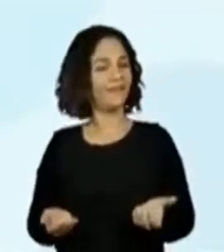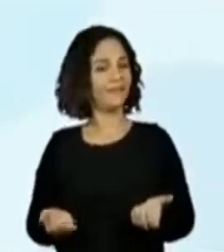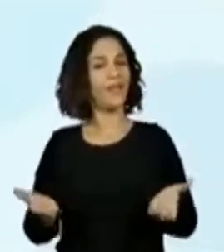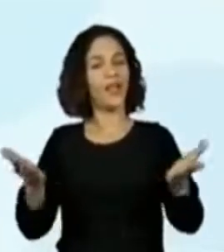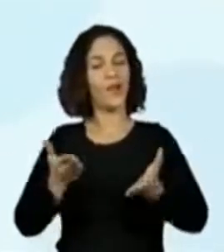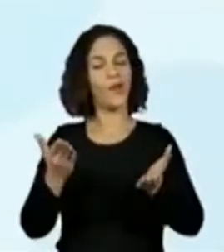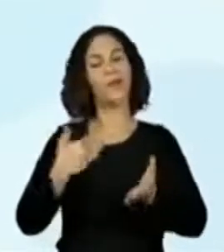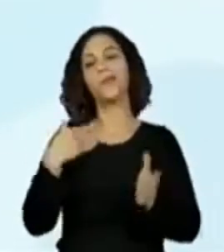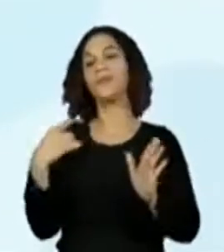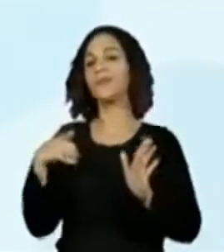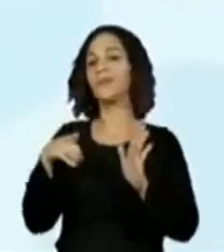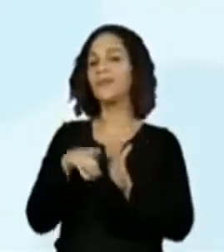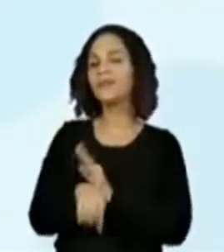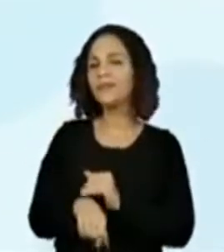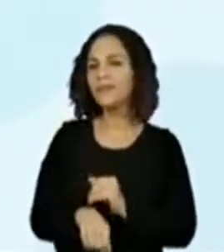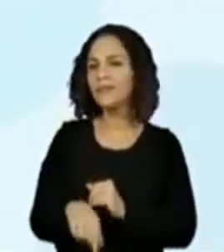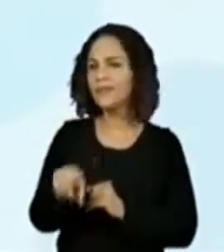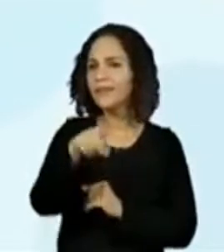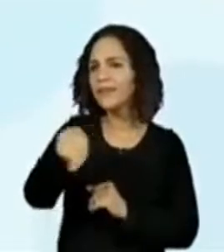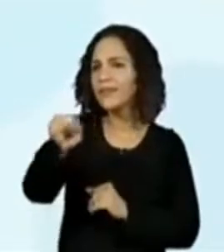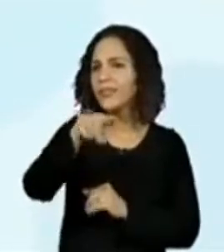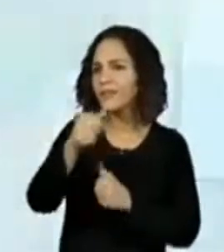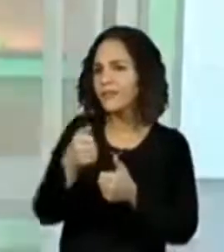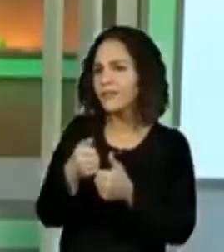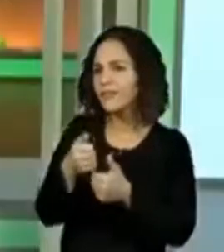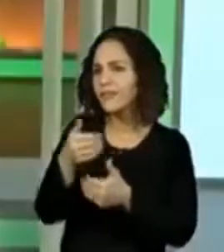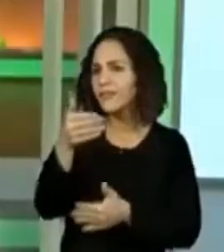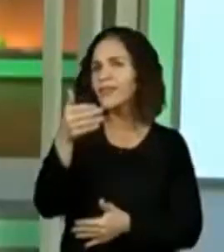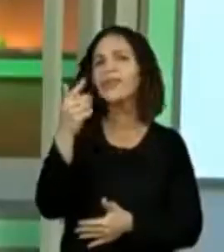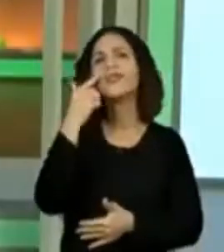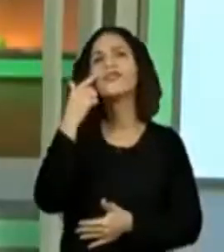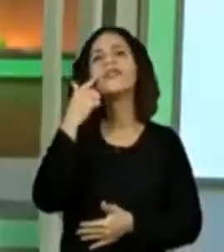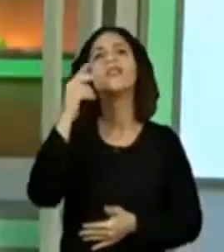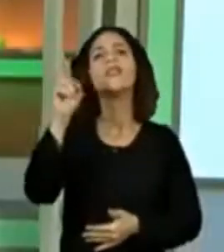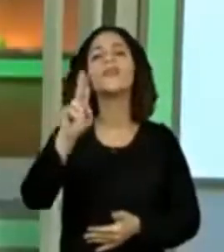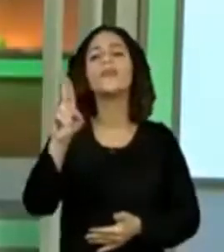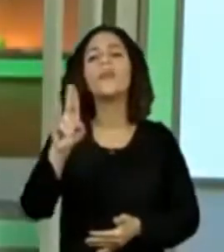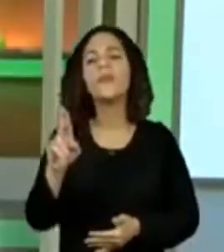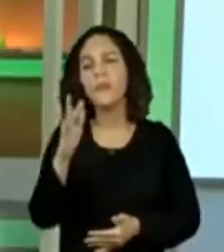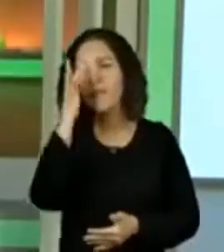chat quem é que está falando comigo. Vamos ver.